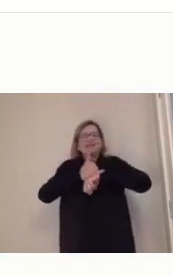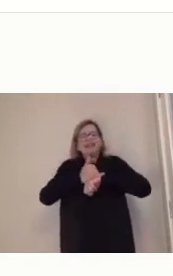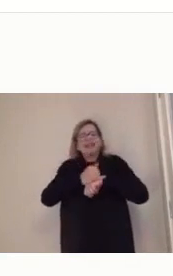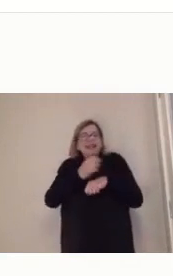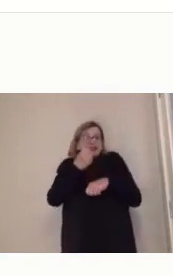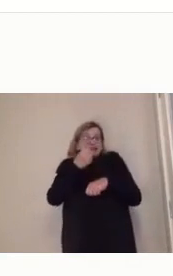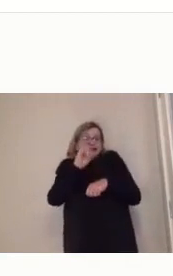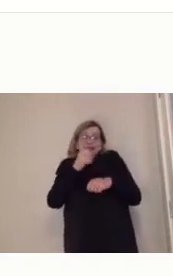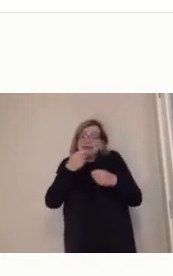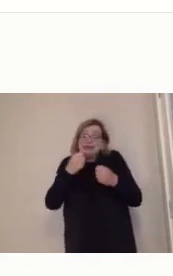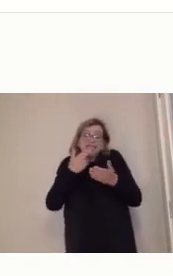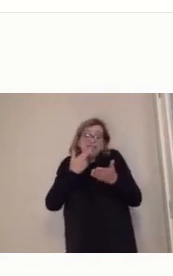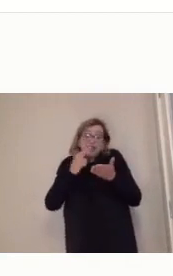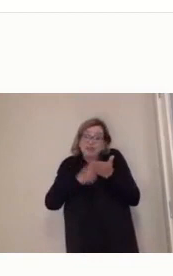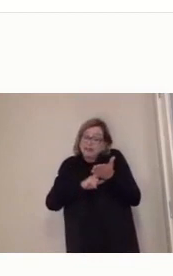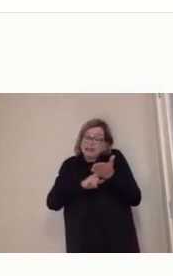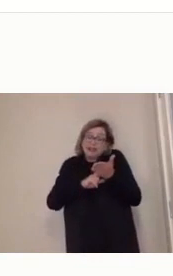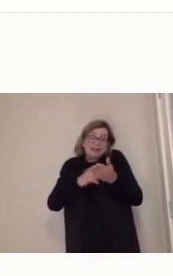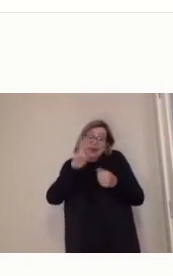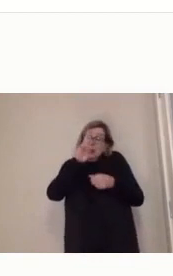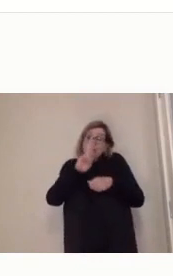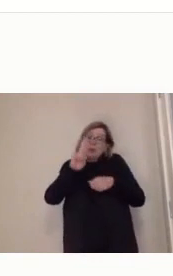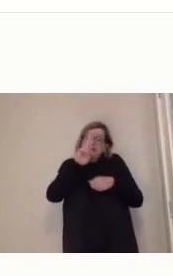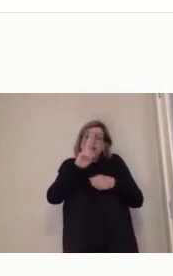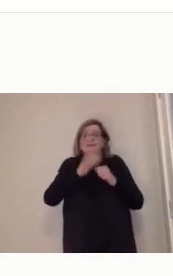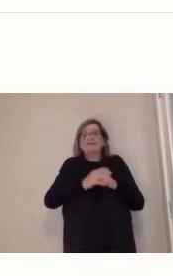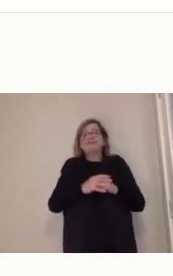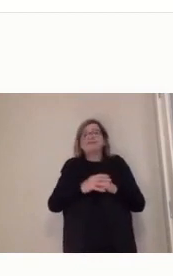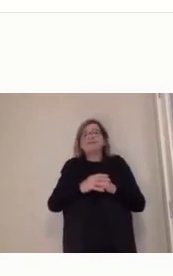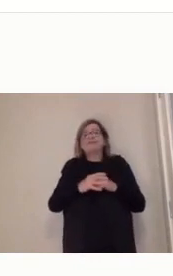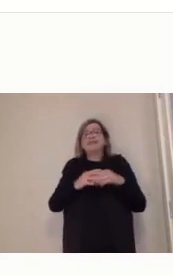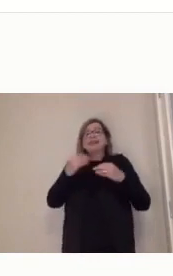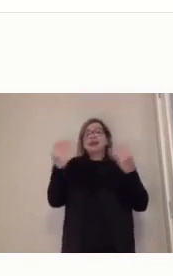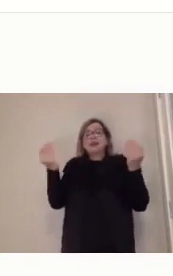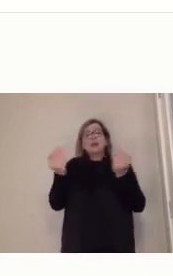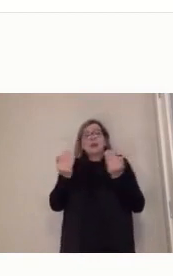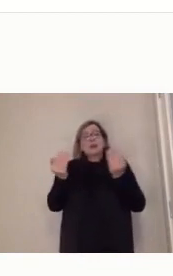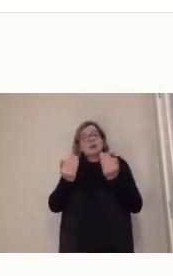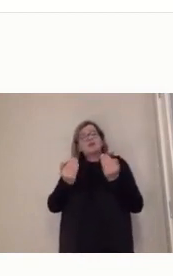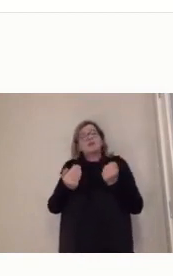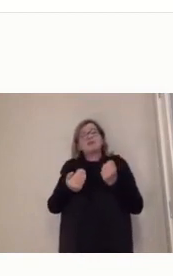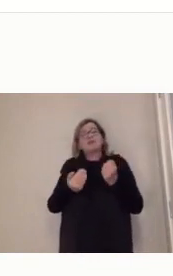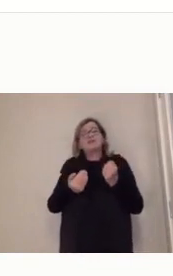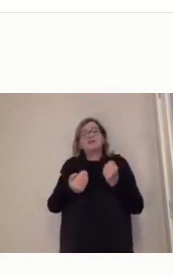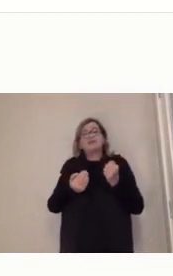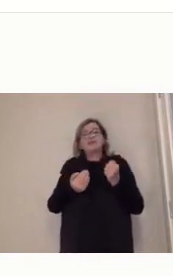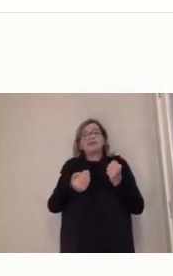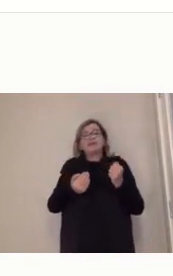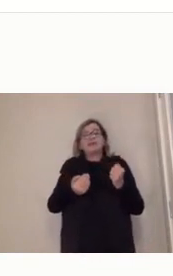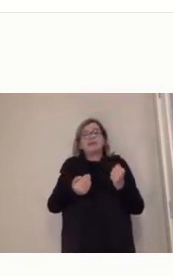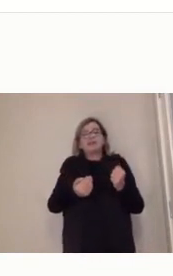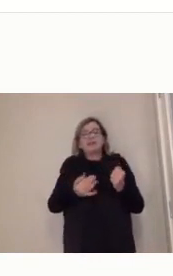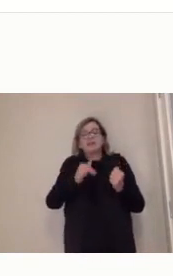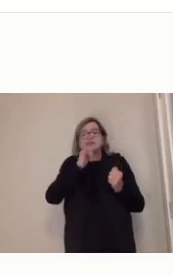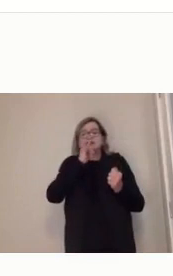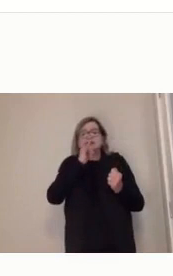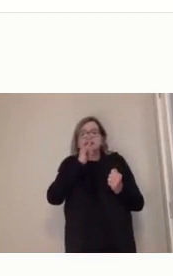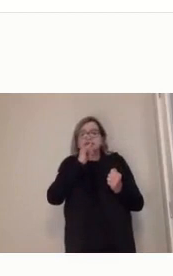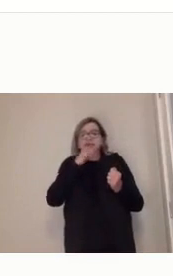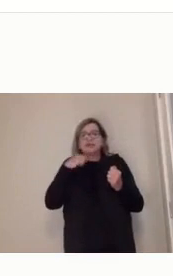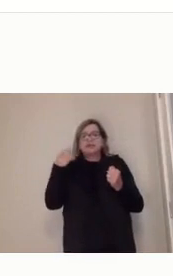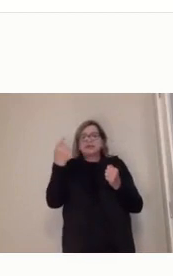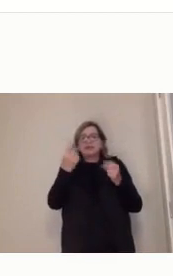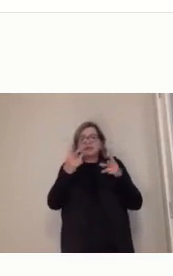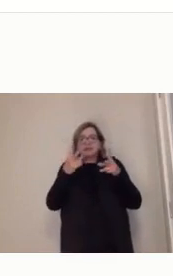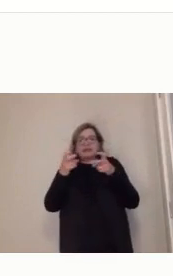as atividades em casa para os seus alunos ou os pais vão buscar. Isso também é uma espécie de correspondência que a gente está utilizando nesse